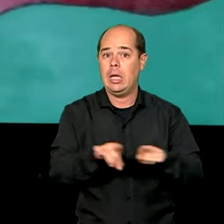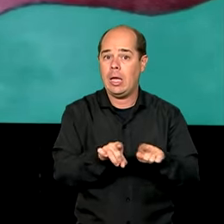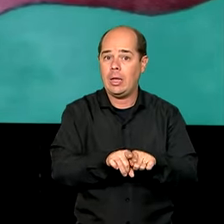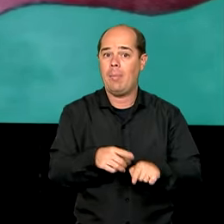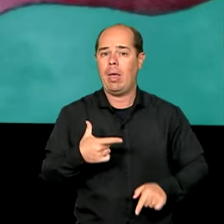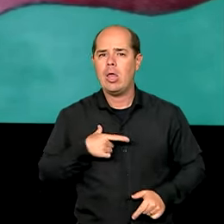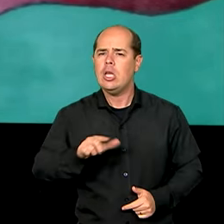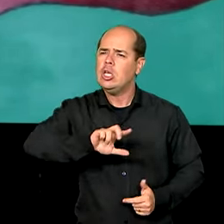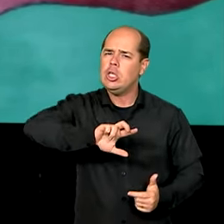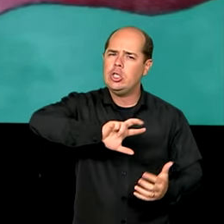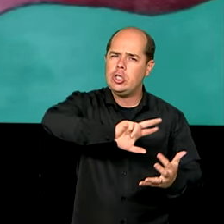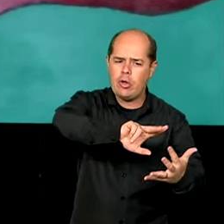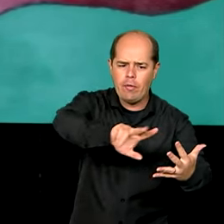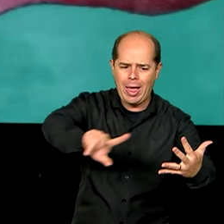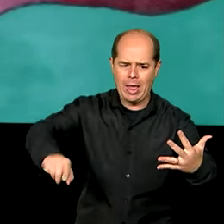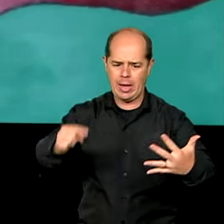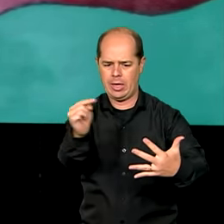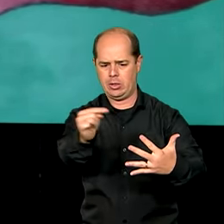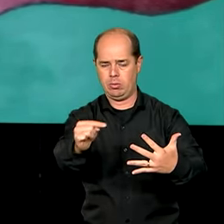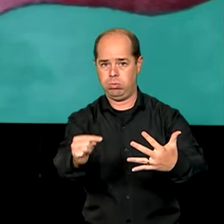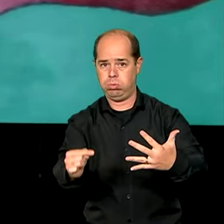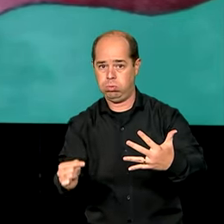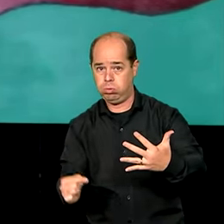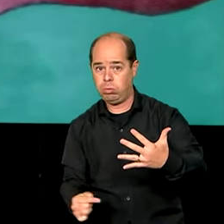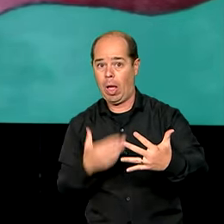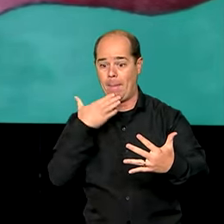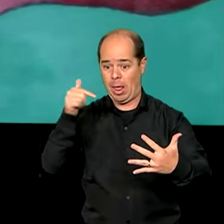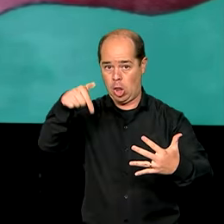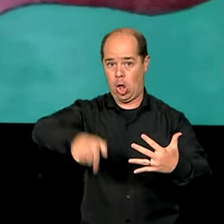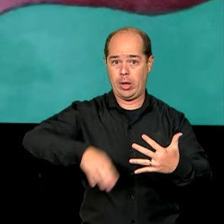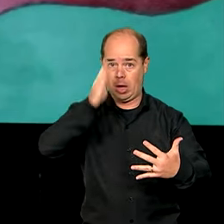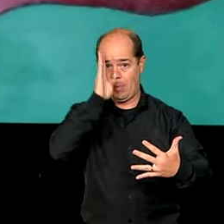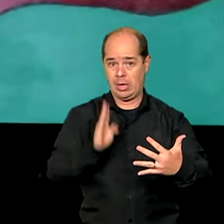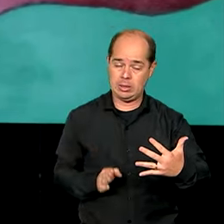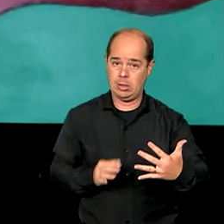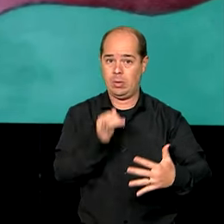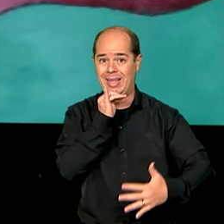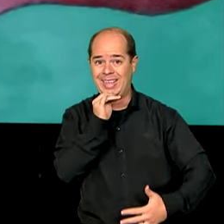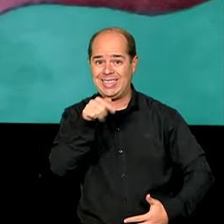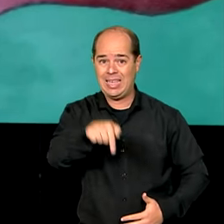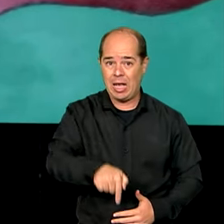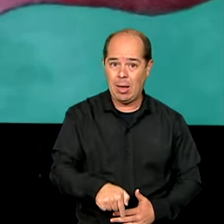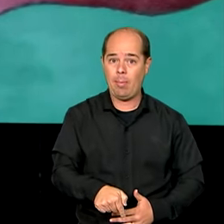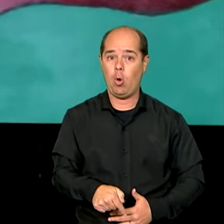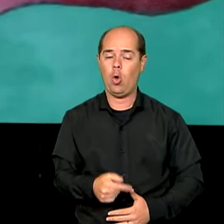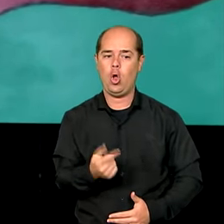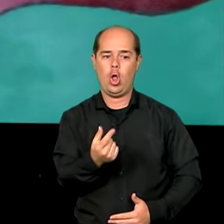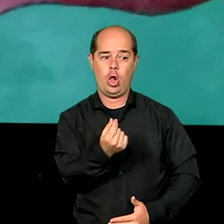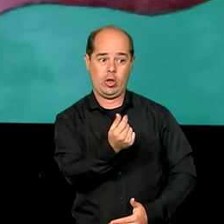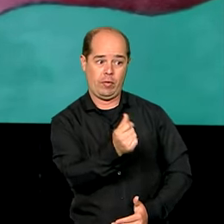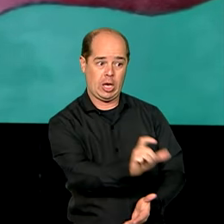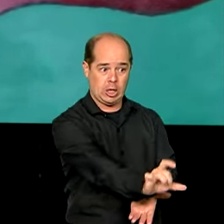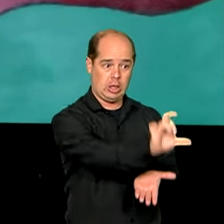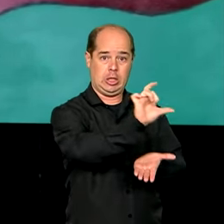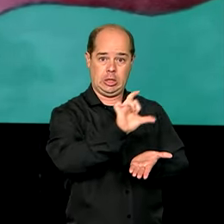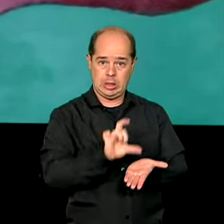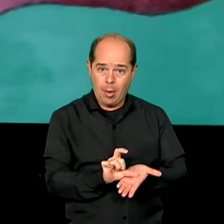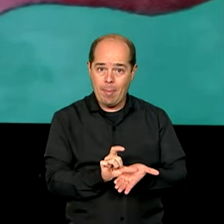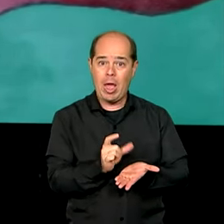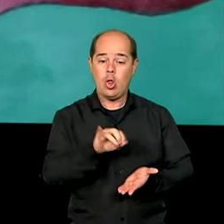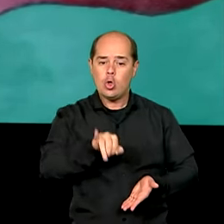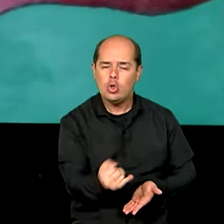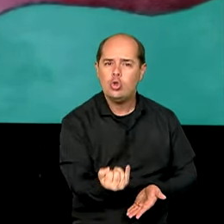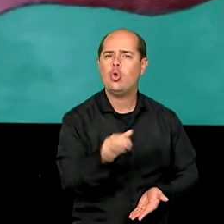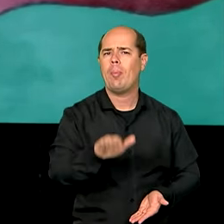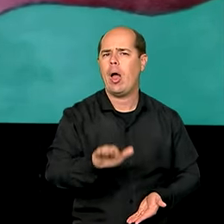país. Nós já aprovamos coisas muito importantes nesse ano, que foi o barateamento do crédito, marcos de garantia, PL